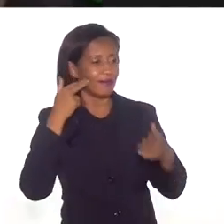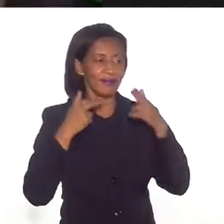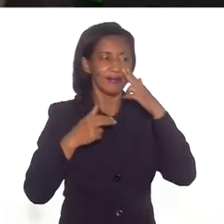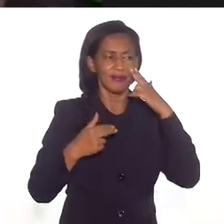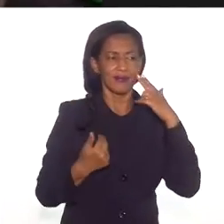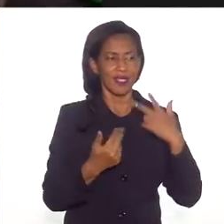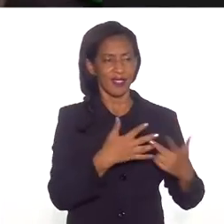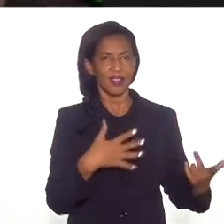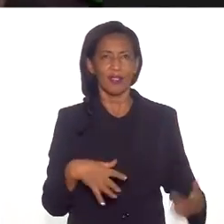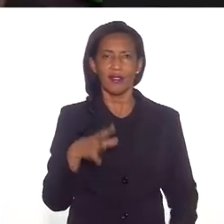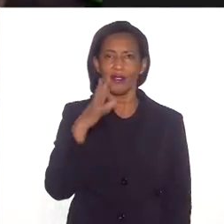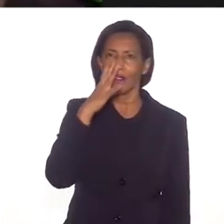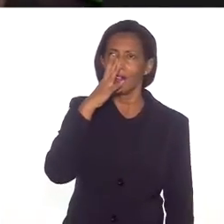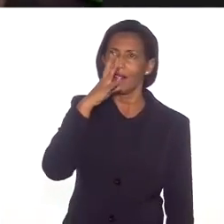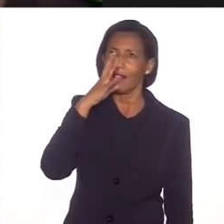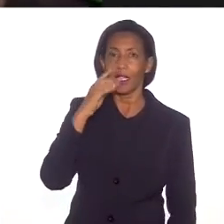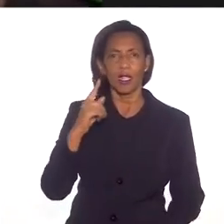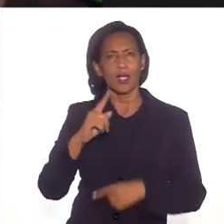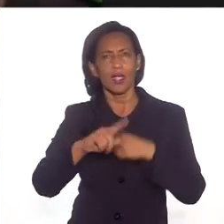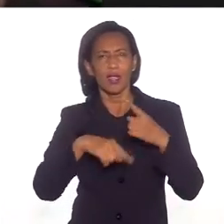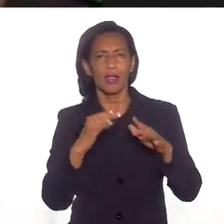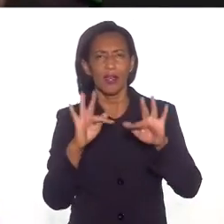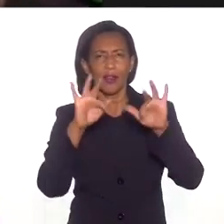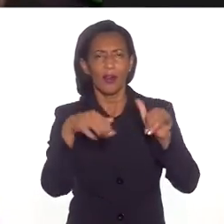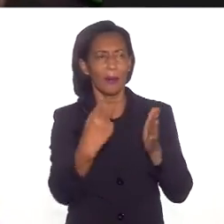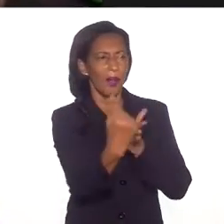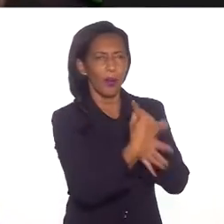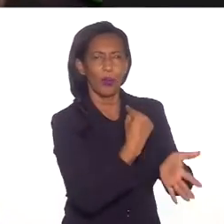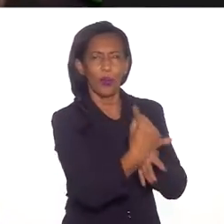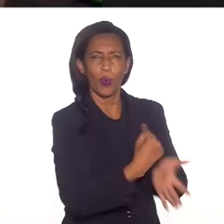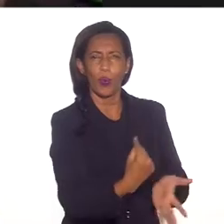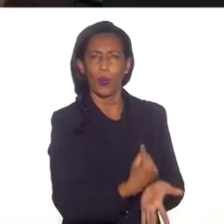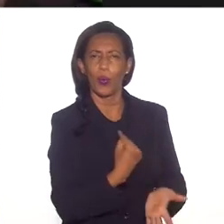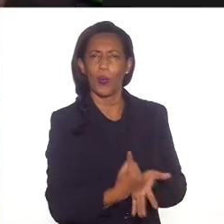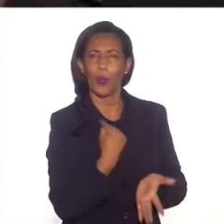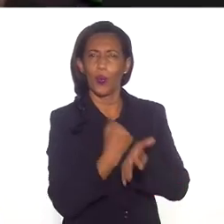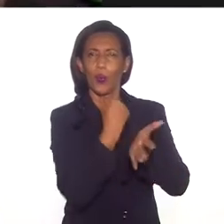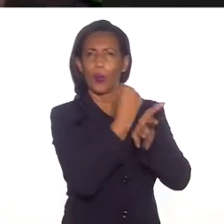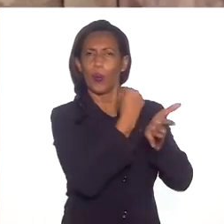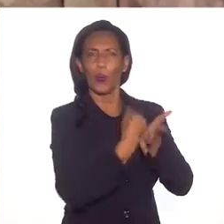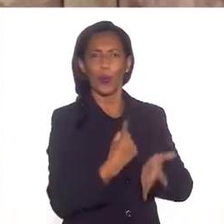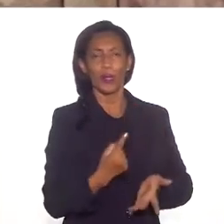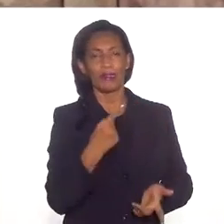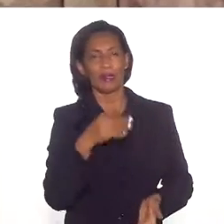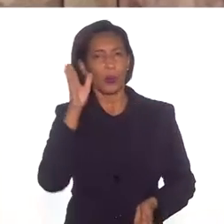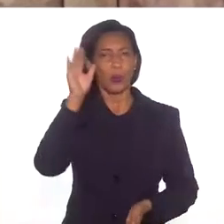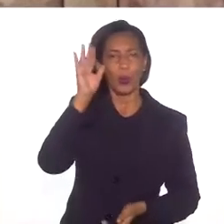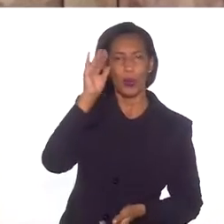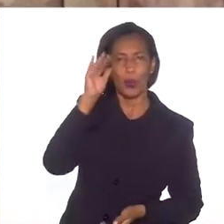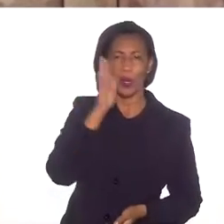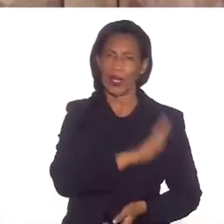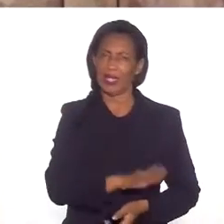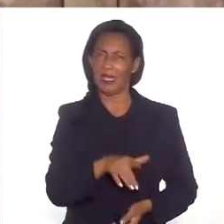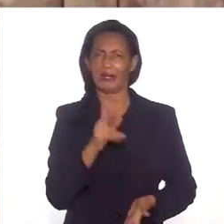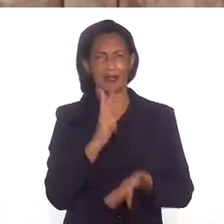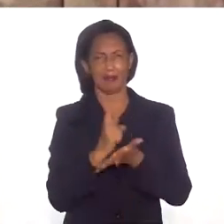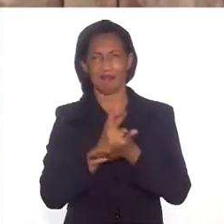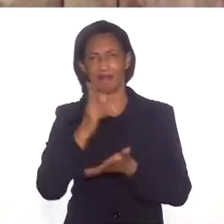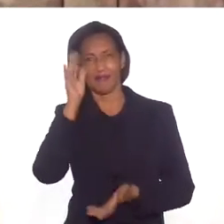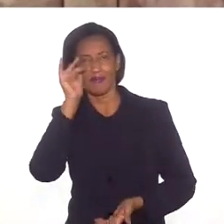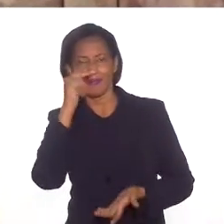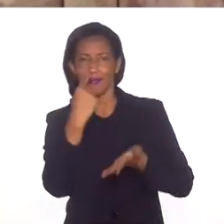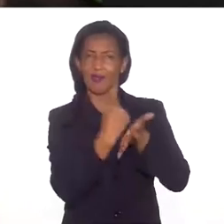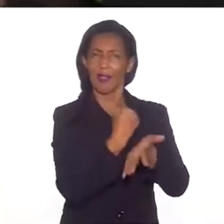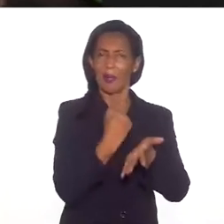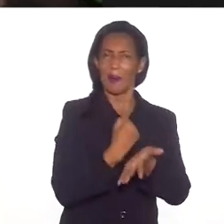As coisas ficavam encantadas e depois surgiam dezenas de perguntas, perguntas curiosas, crianças sempre muito curiosas,